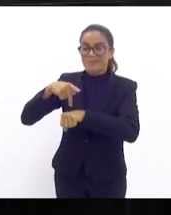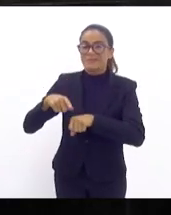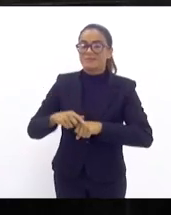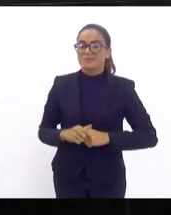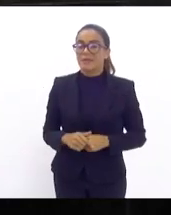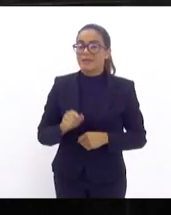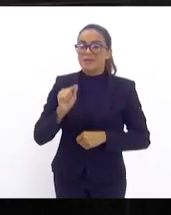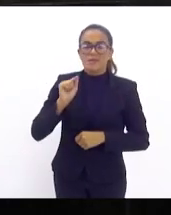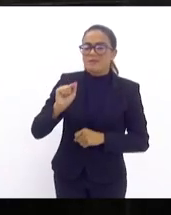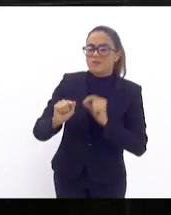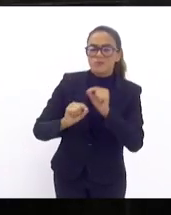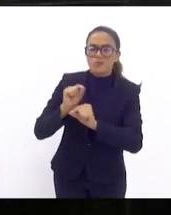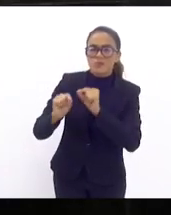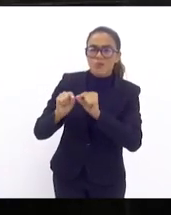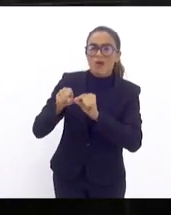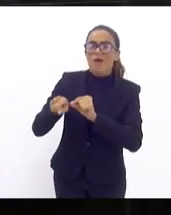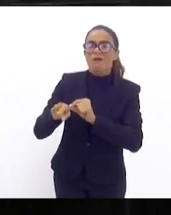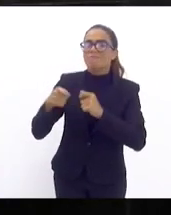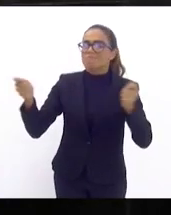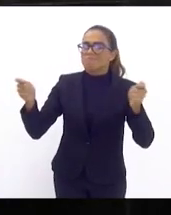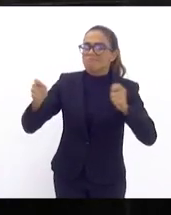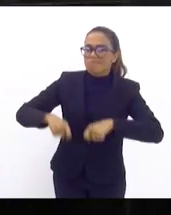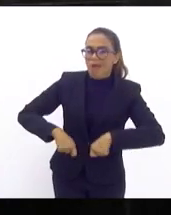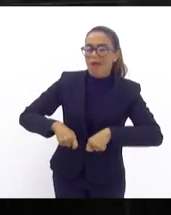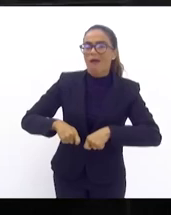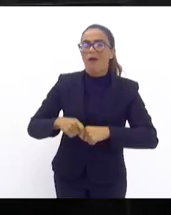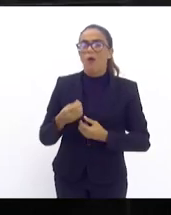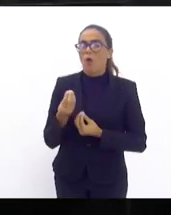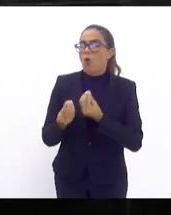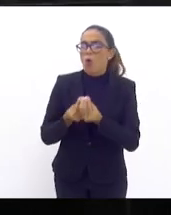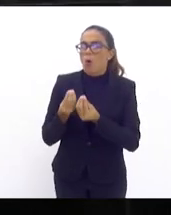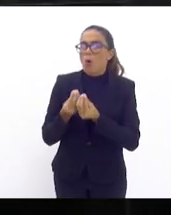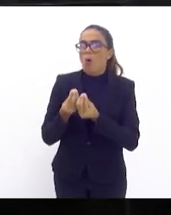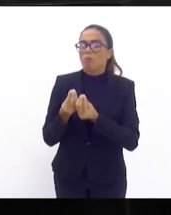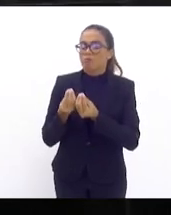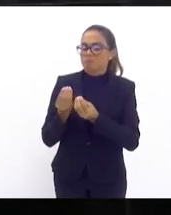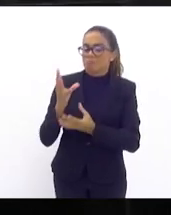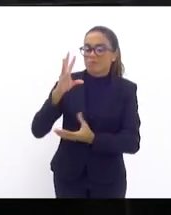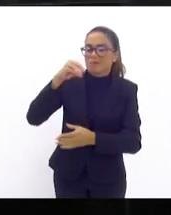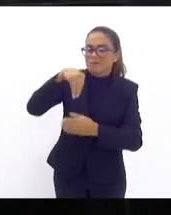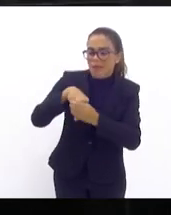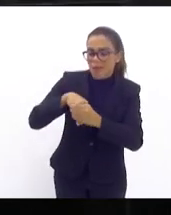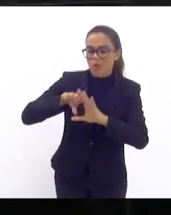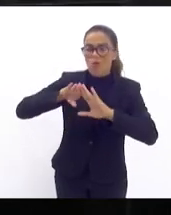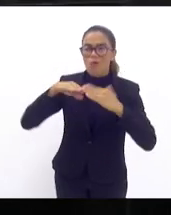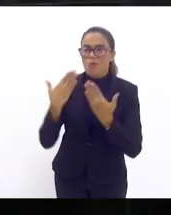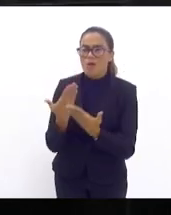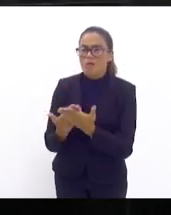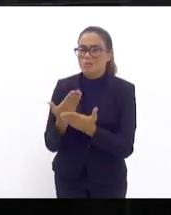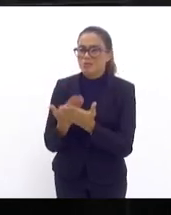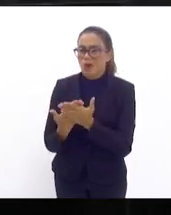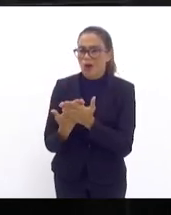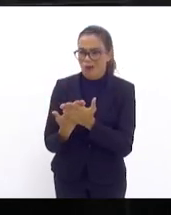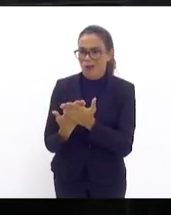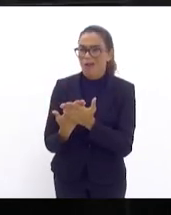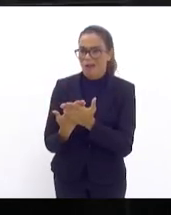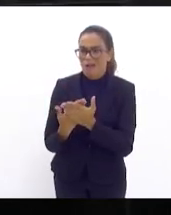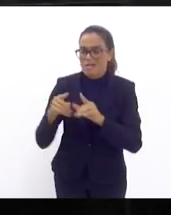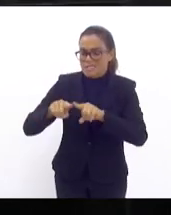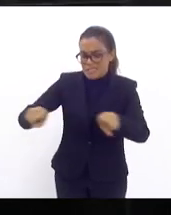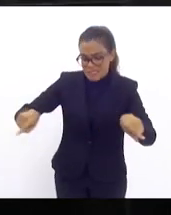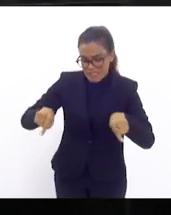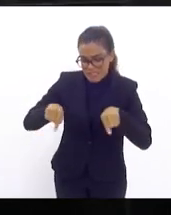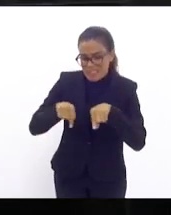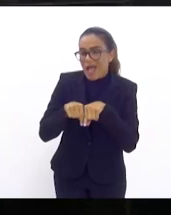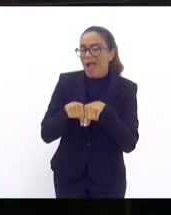isso só pode ser feito dentro de uma unidade escolar, no chão da escola, e